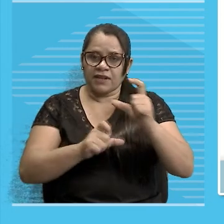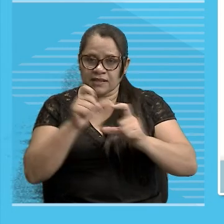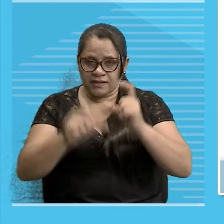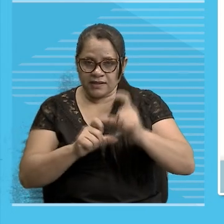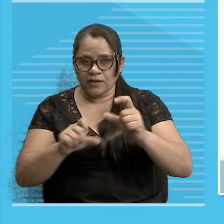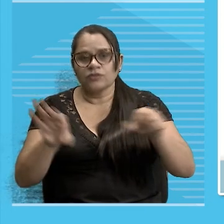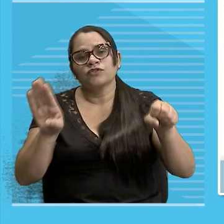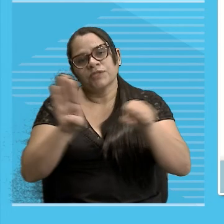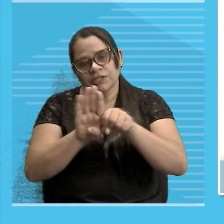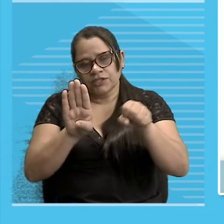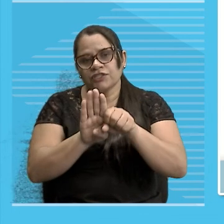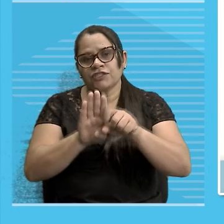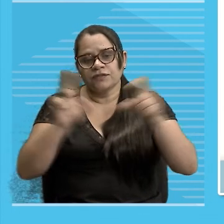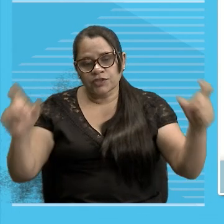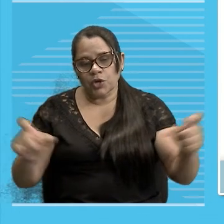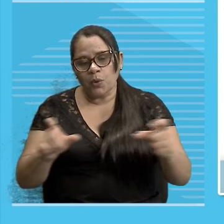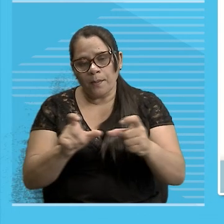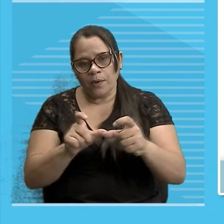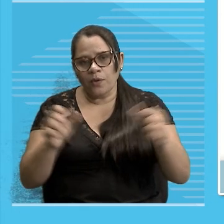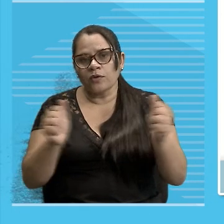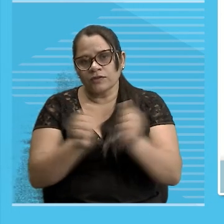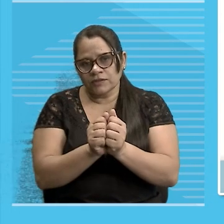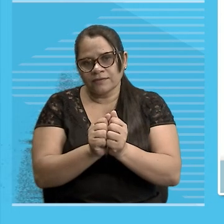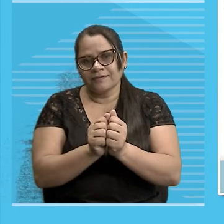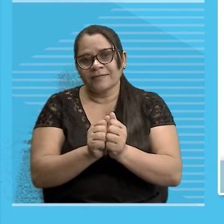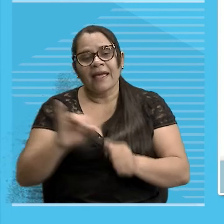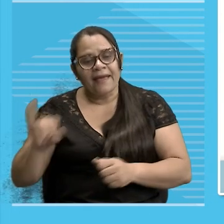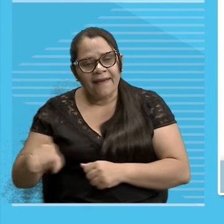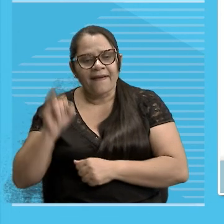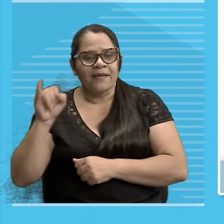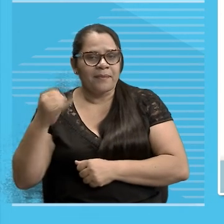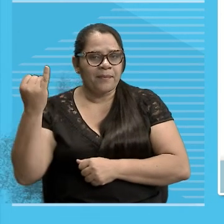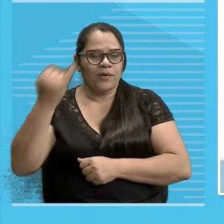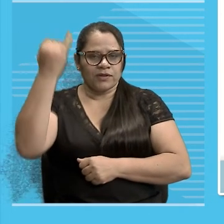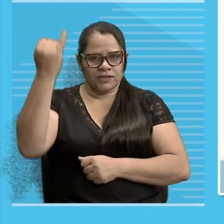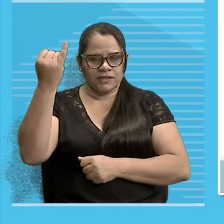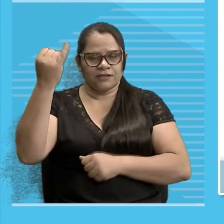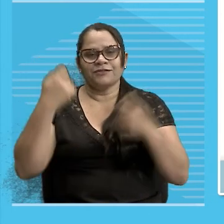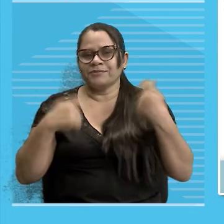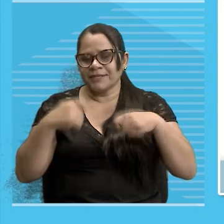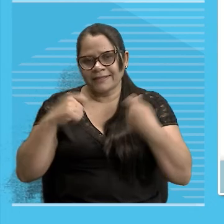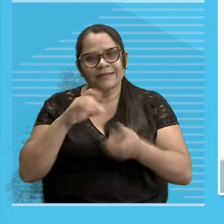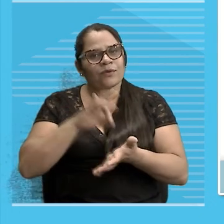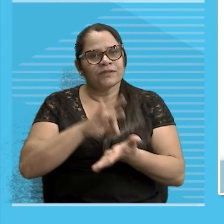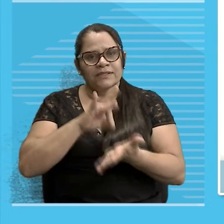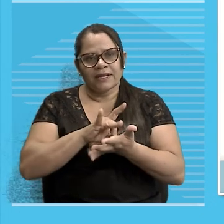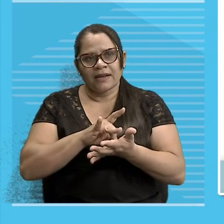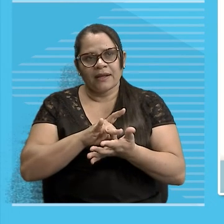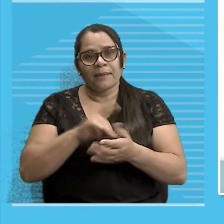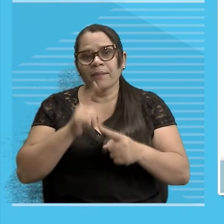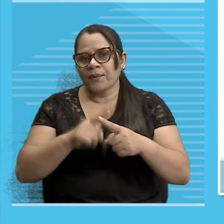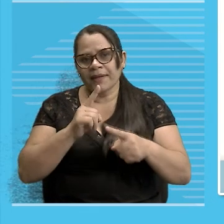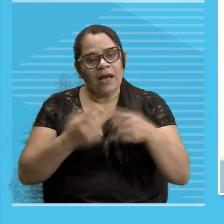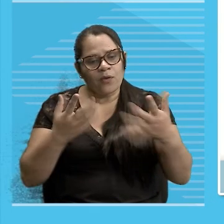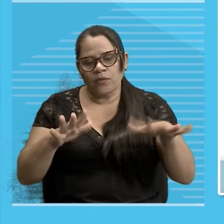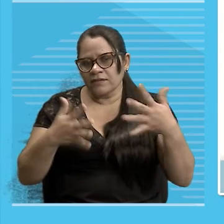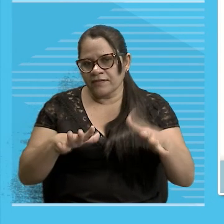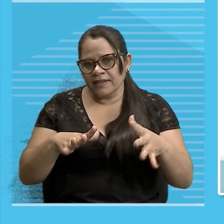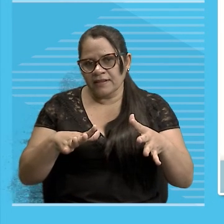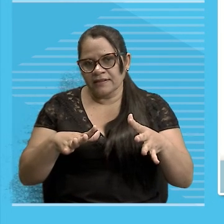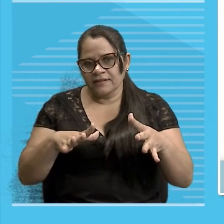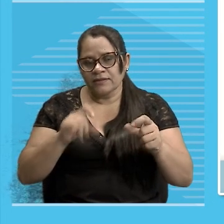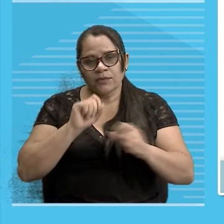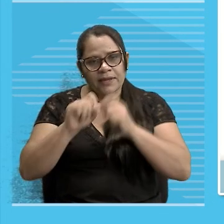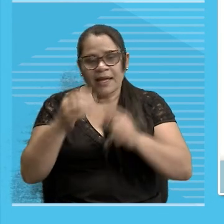compostos Ela é muito importante E precisa ser considerada Porque muitas vezes A gente esquece